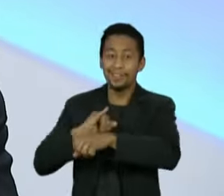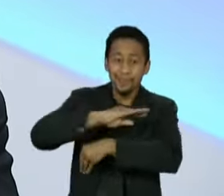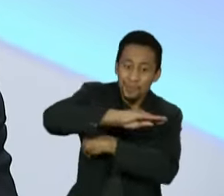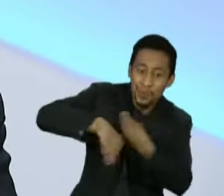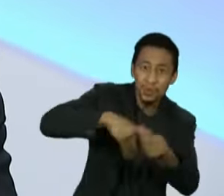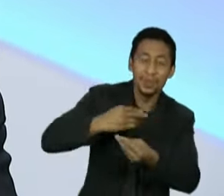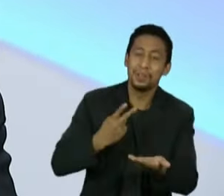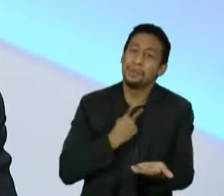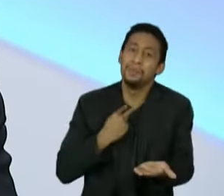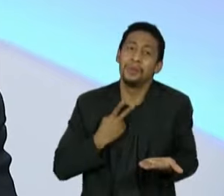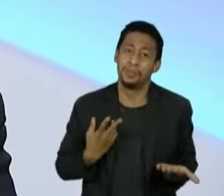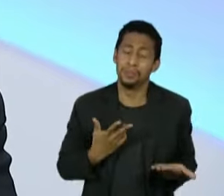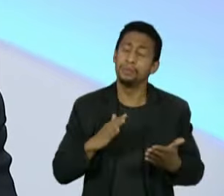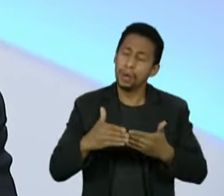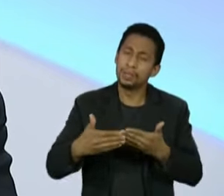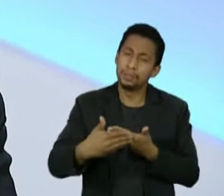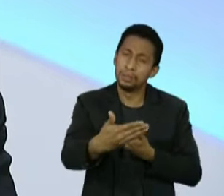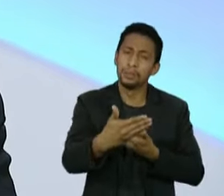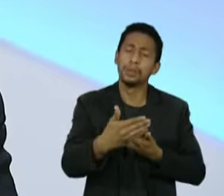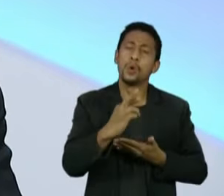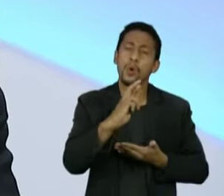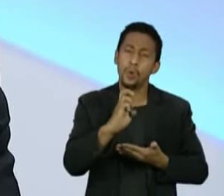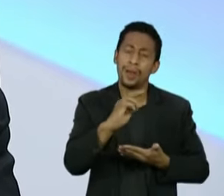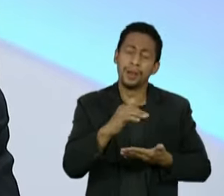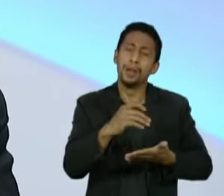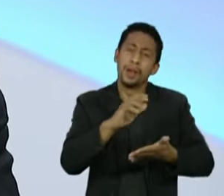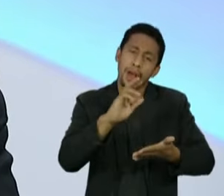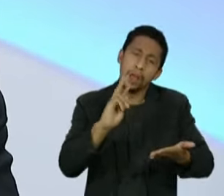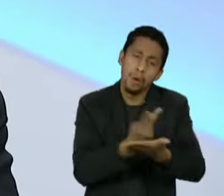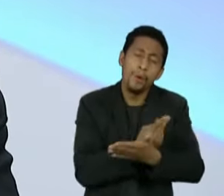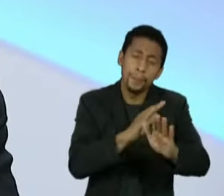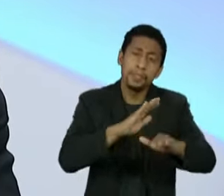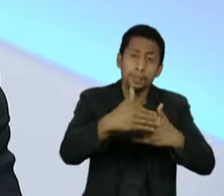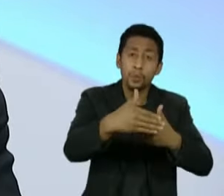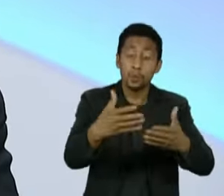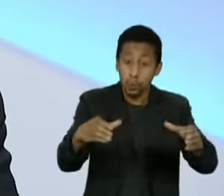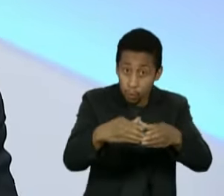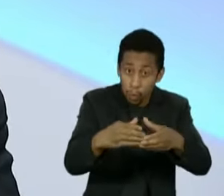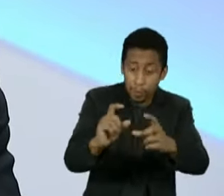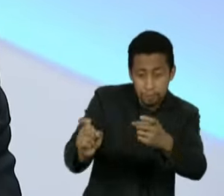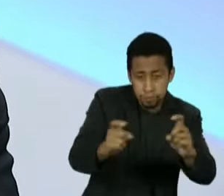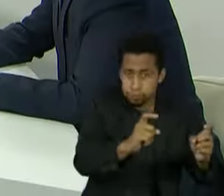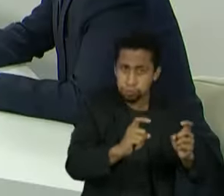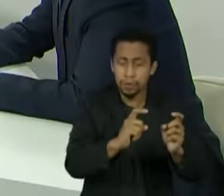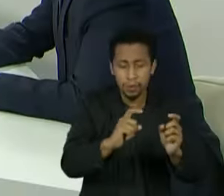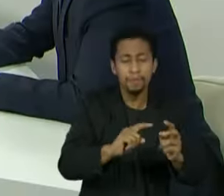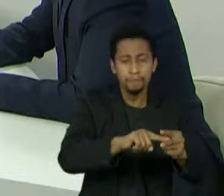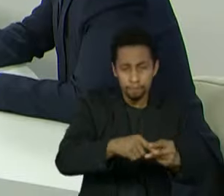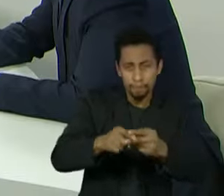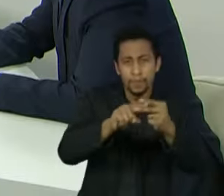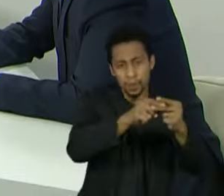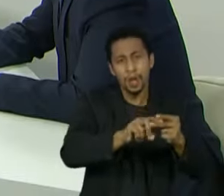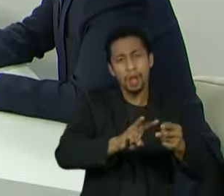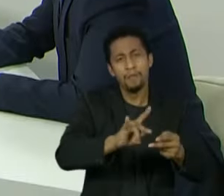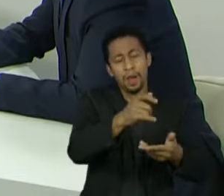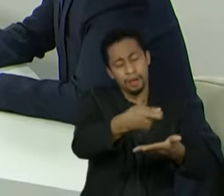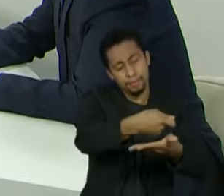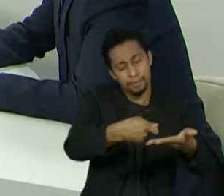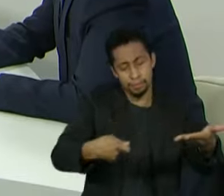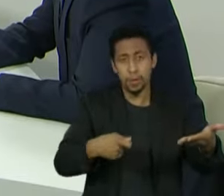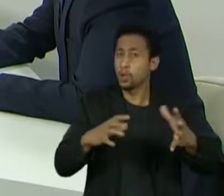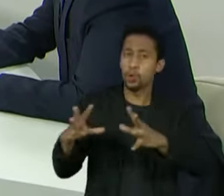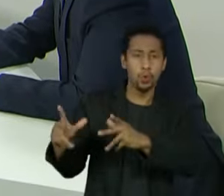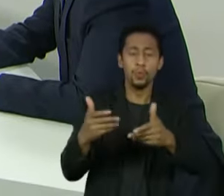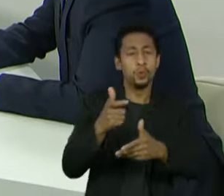equívocos vão ser corrigidos naturalmente pelo diálogo do grupo majoritário da CPI. Todos nós temos interesse em ter o relatório votado,